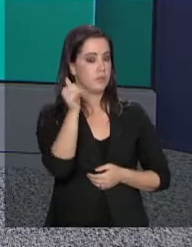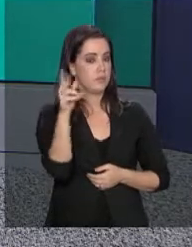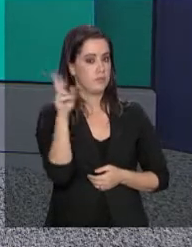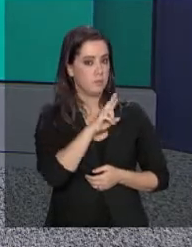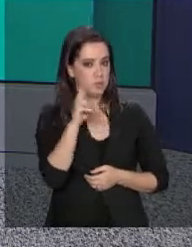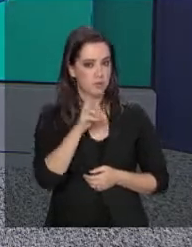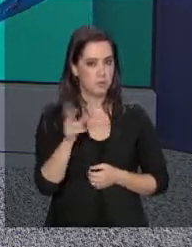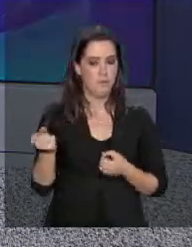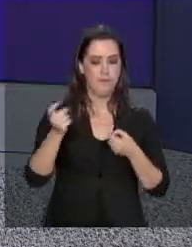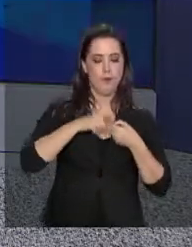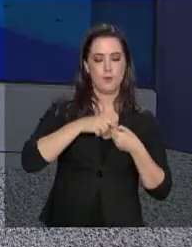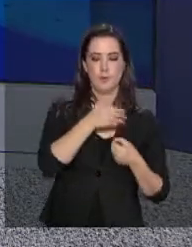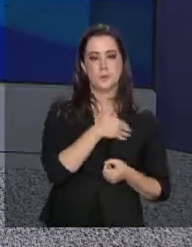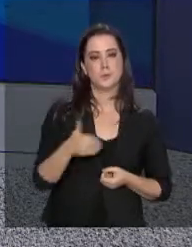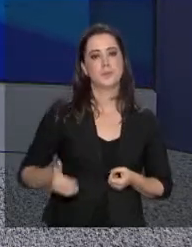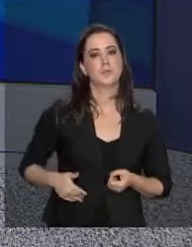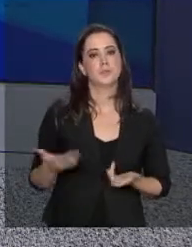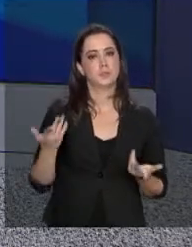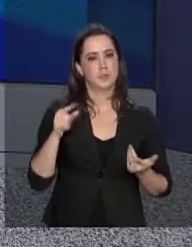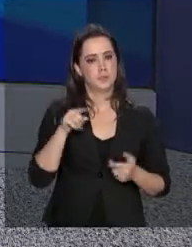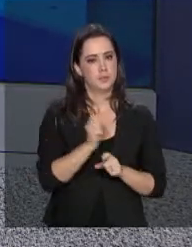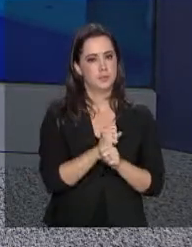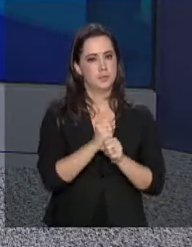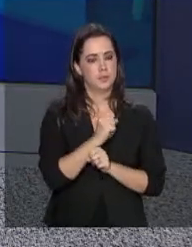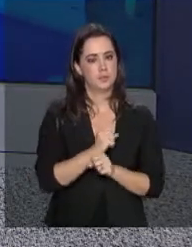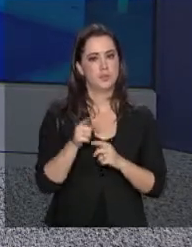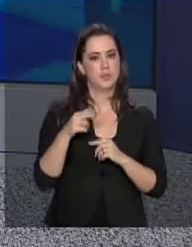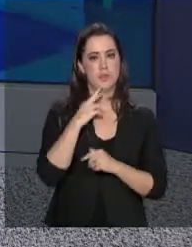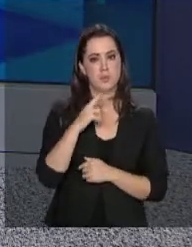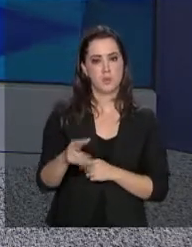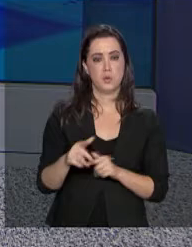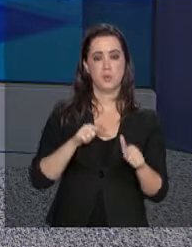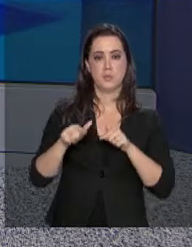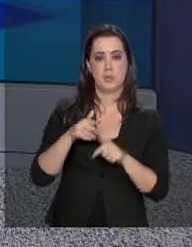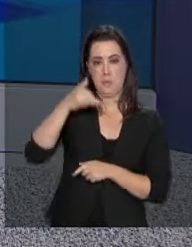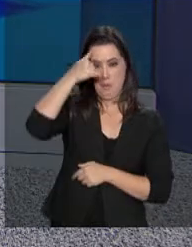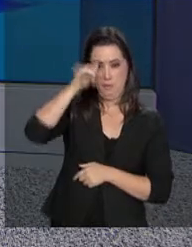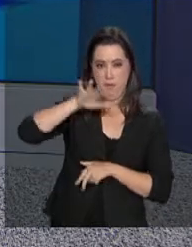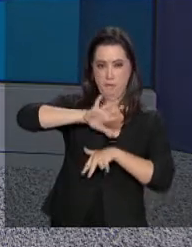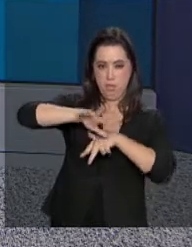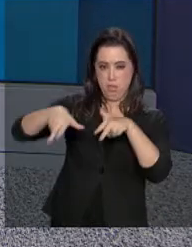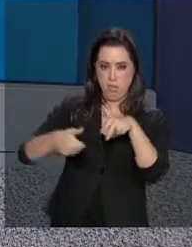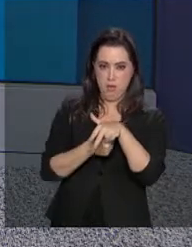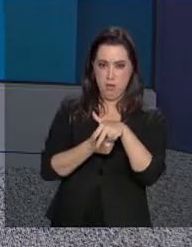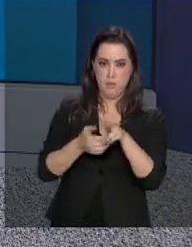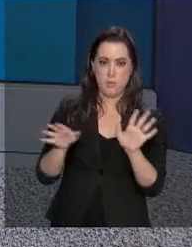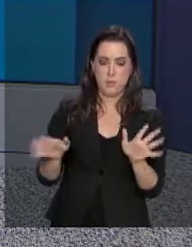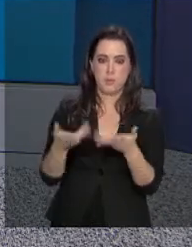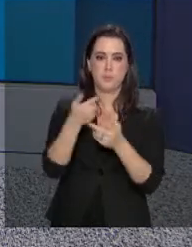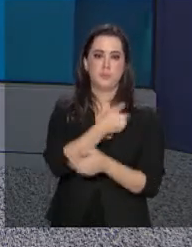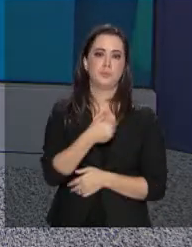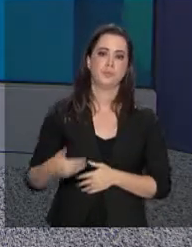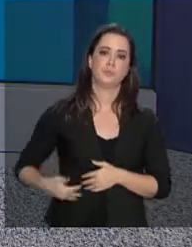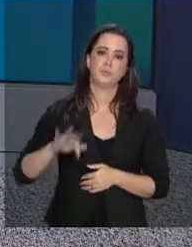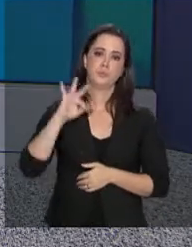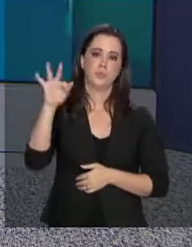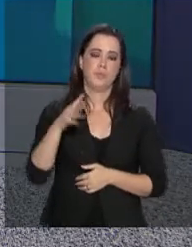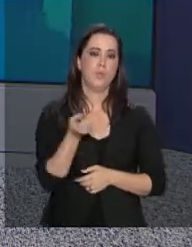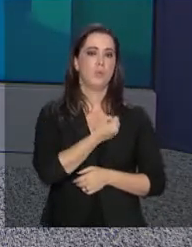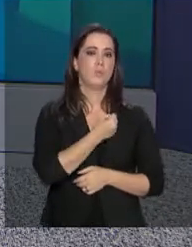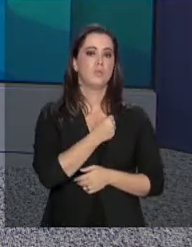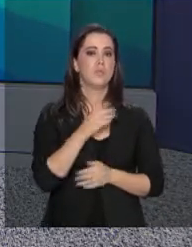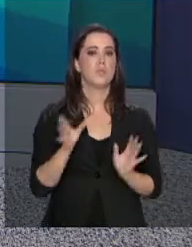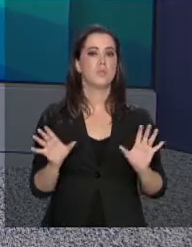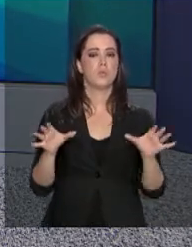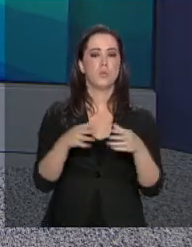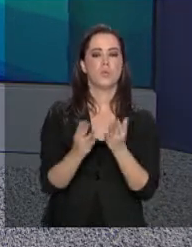reais retornaram aos cofres públicos este ano, resultado de ações de combate à corrupção promovidas pelo governo federal. O